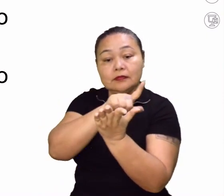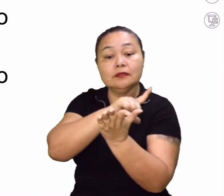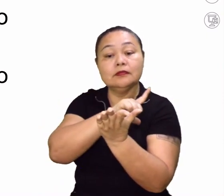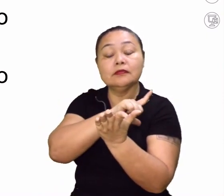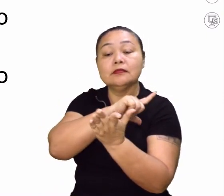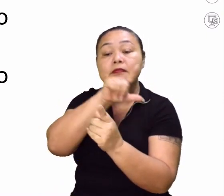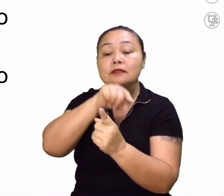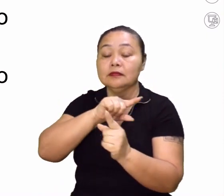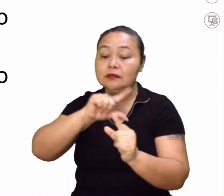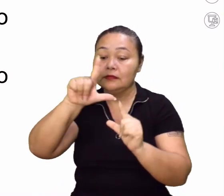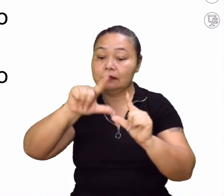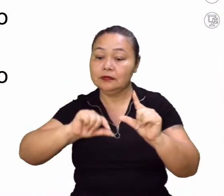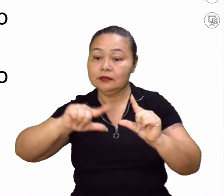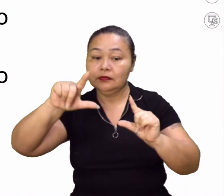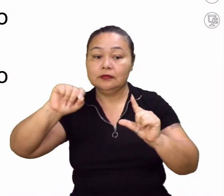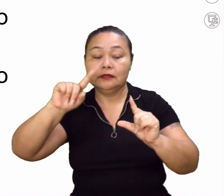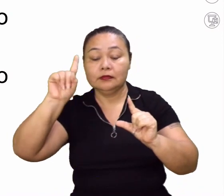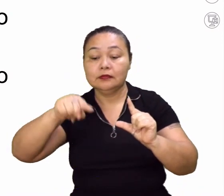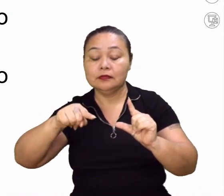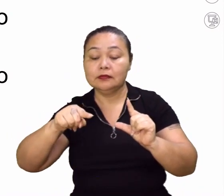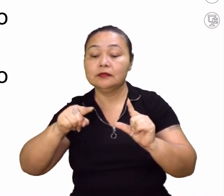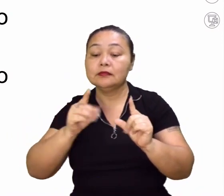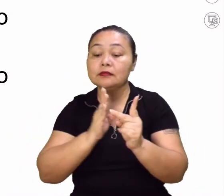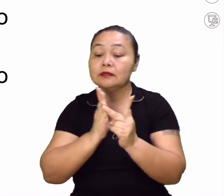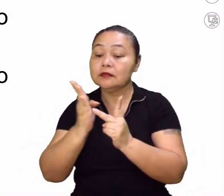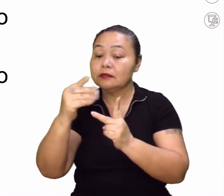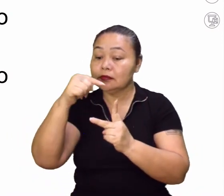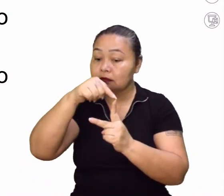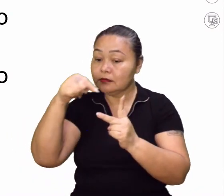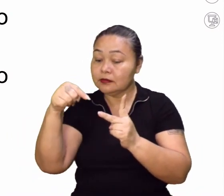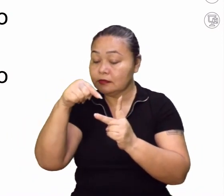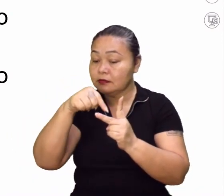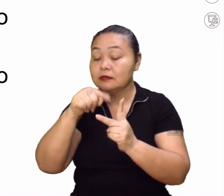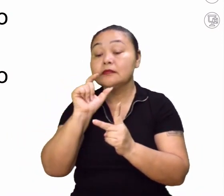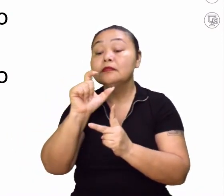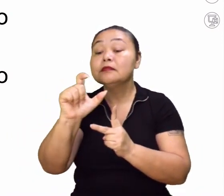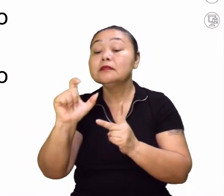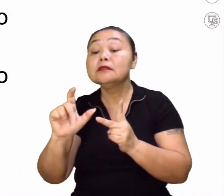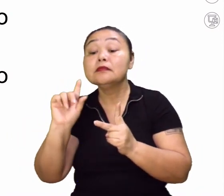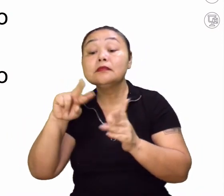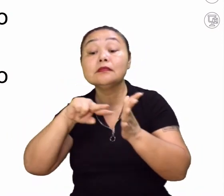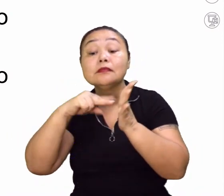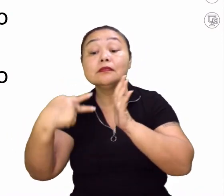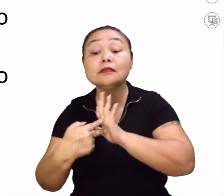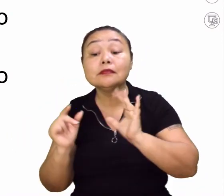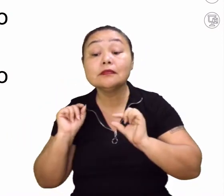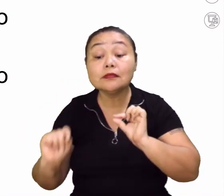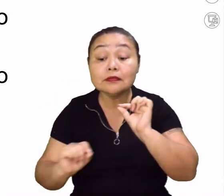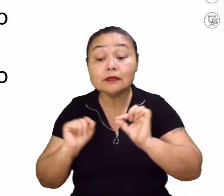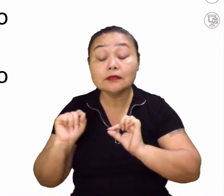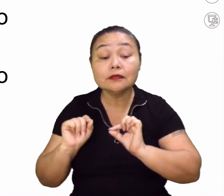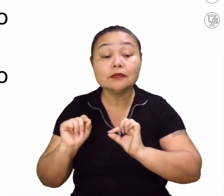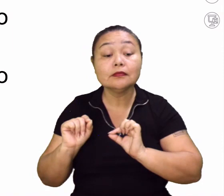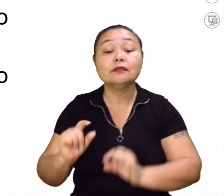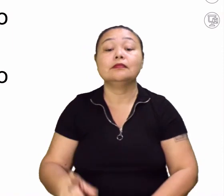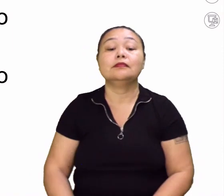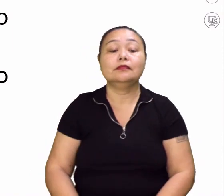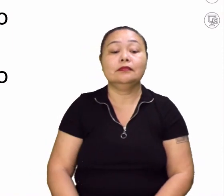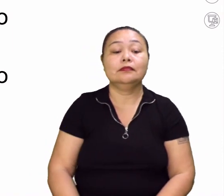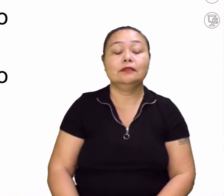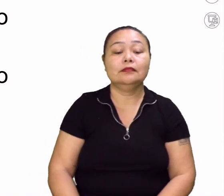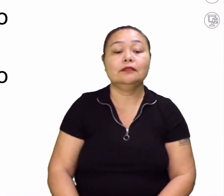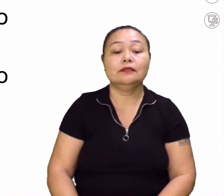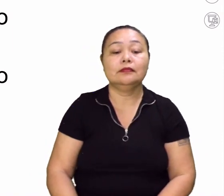função da escala gráfica são respectivamente. Olha aí, Rogério. Respectivamente.